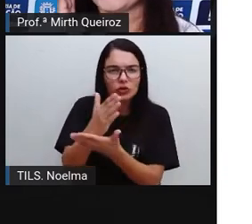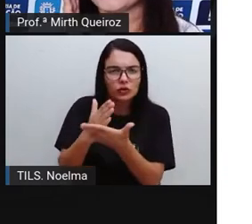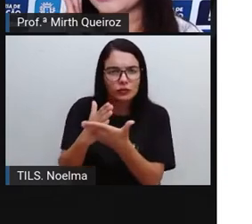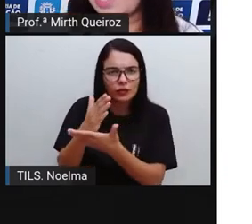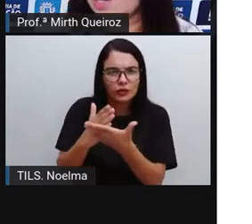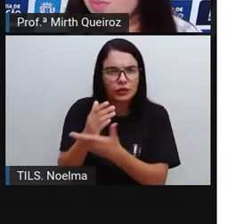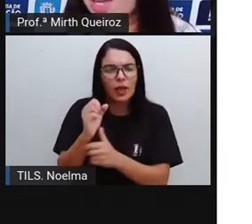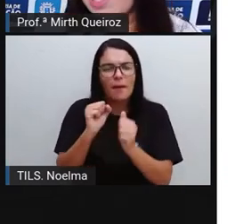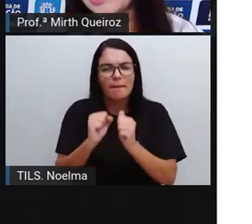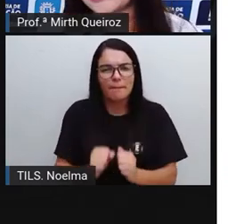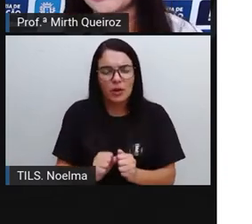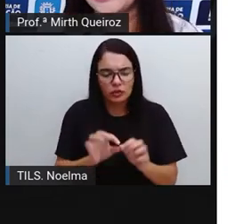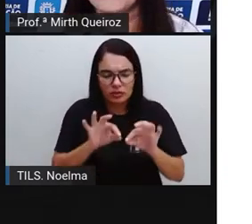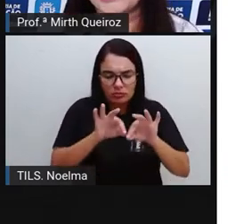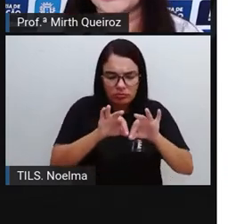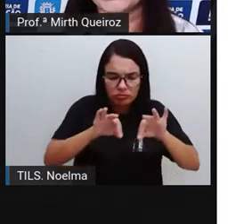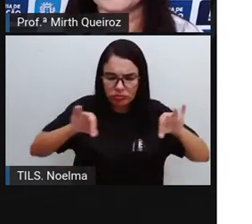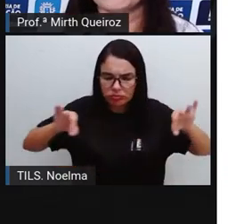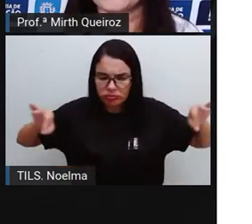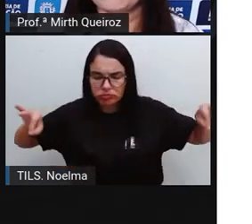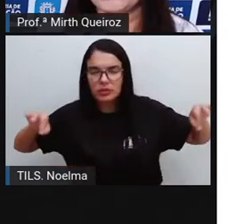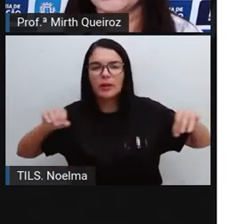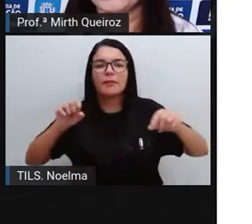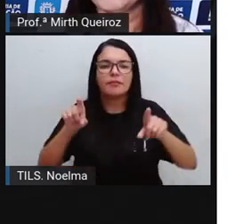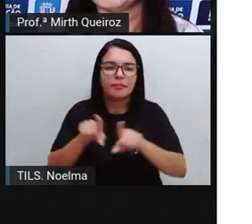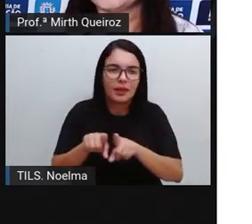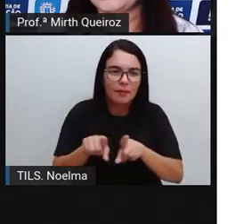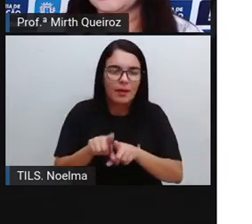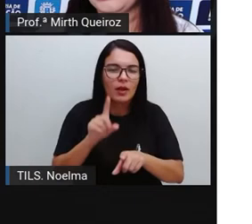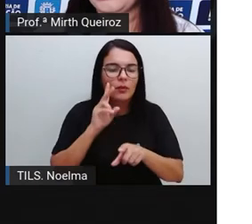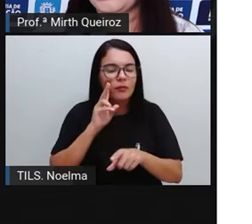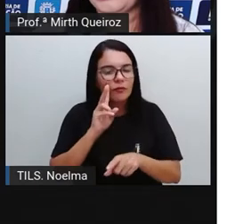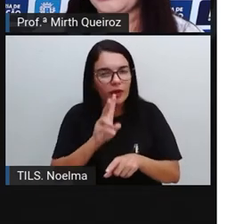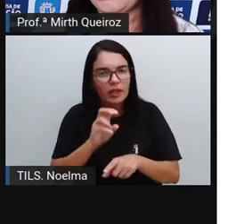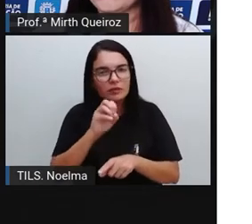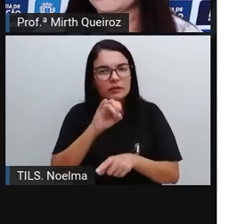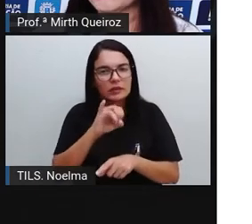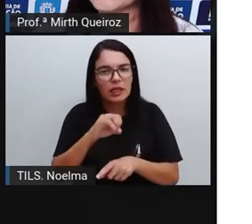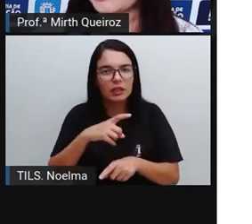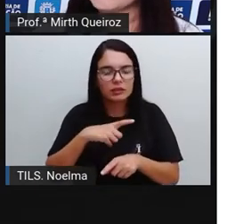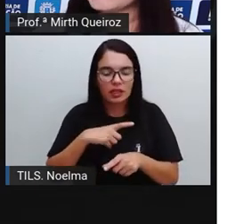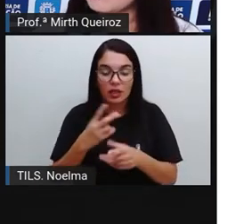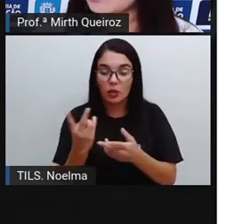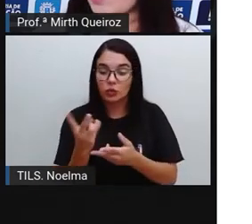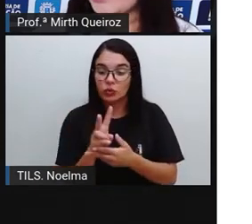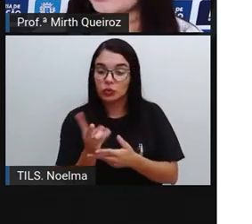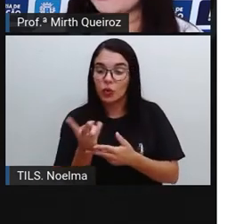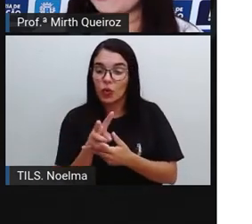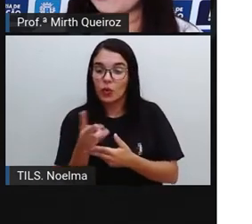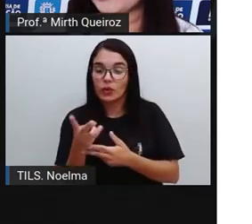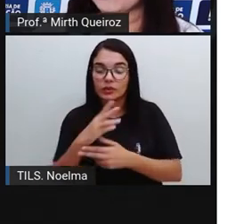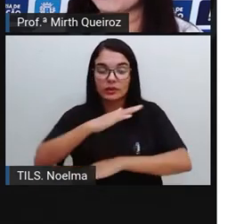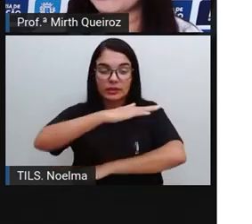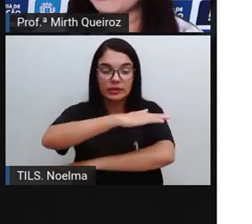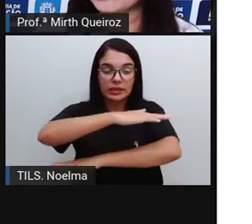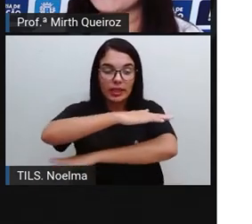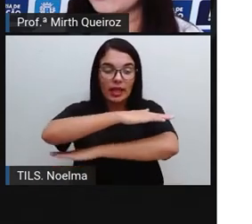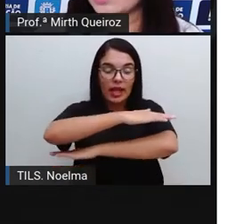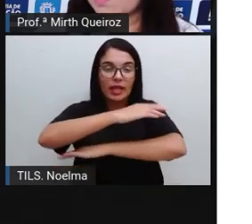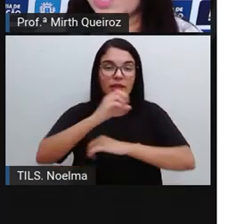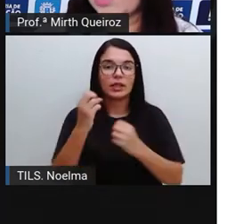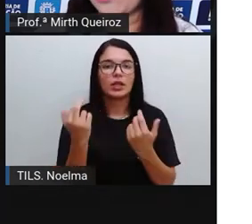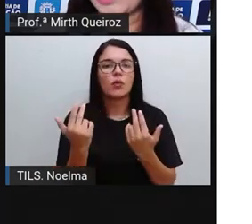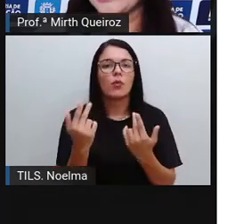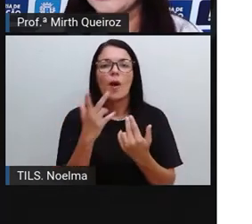gente pode traçar uma reta para que a gente verifique se os dois lados são iguais, formando como se fosse